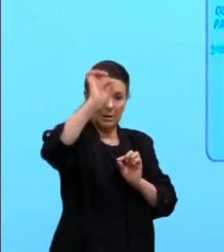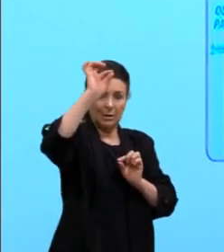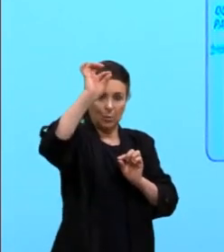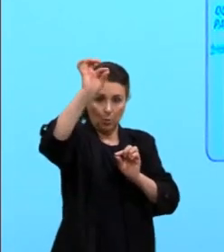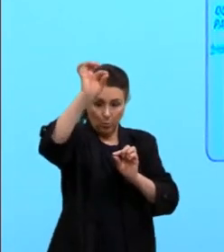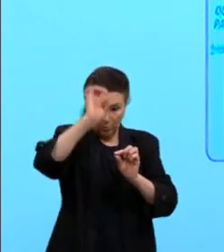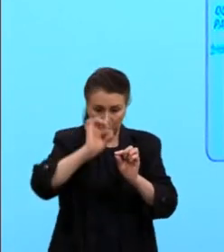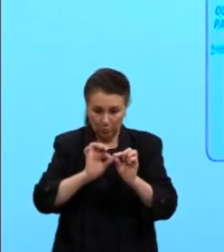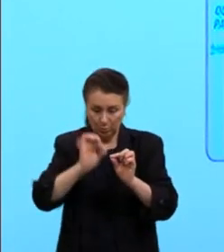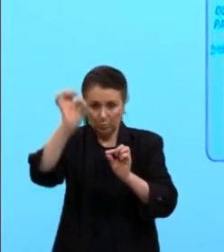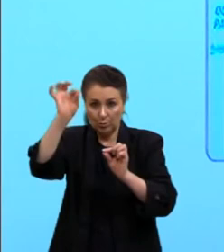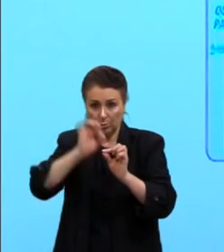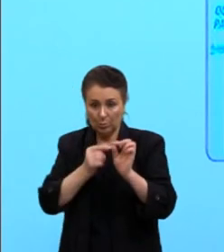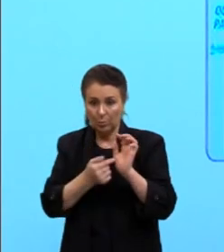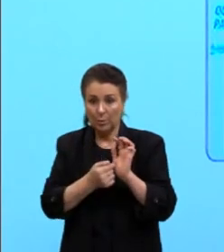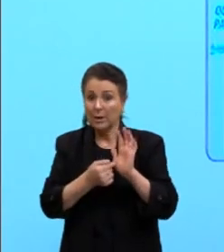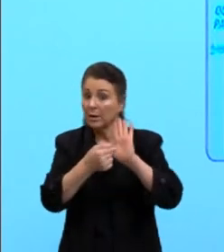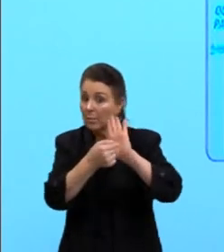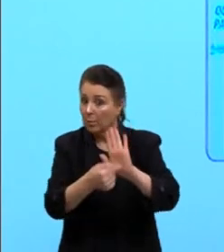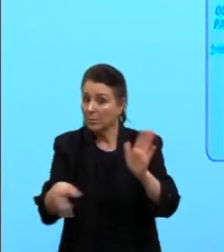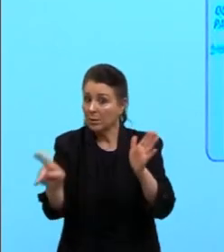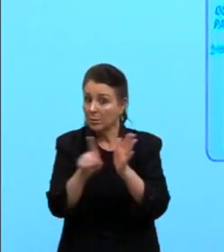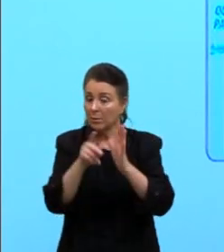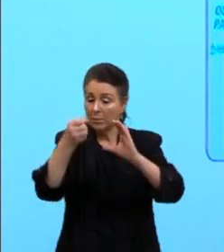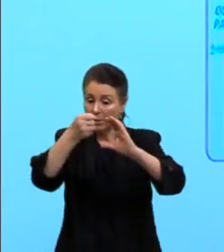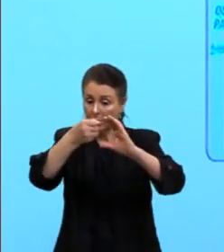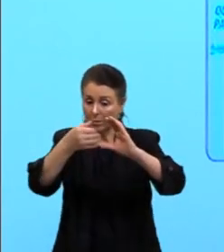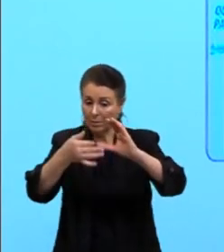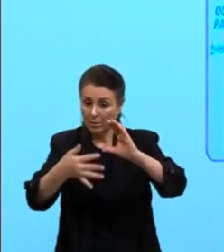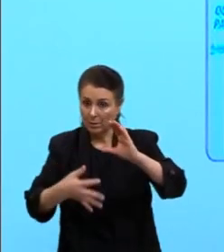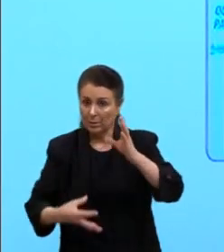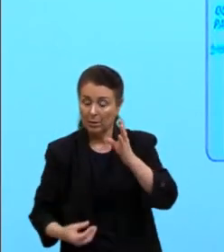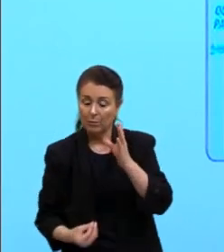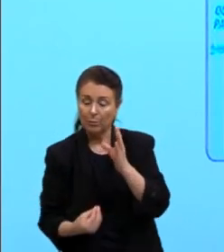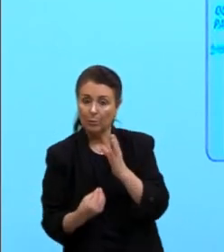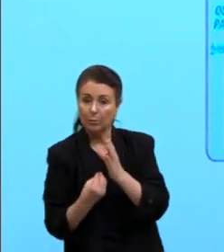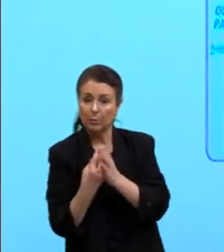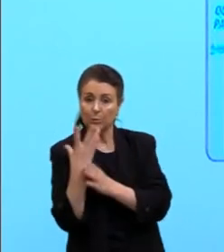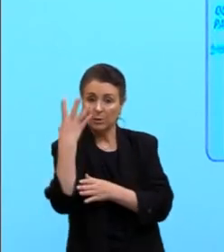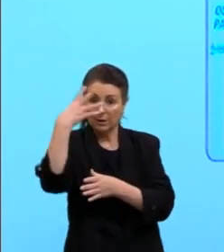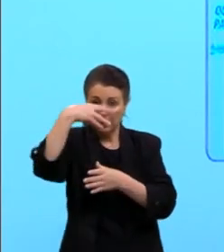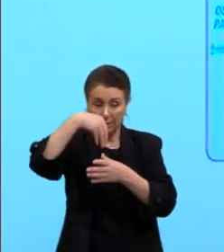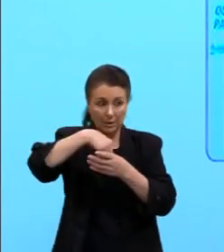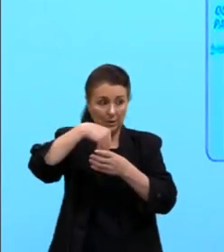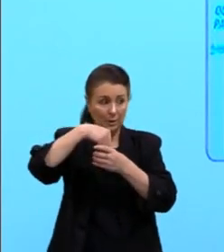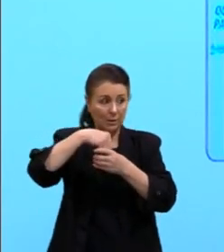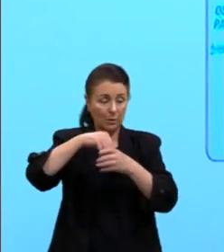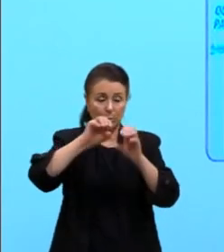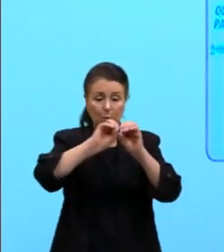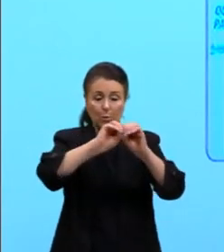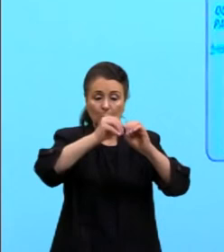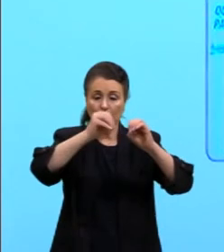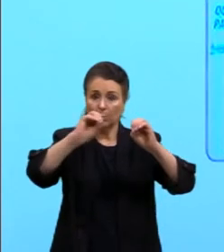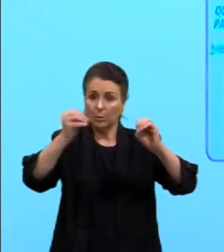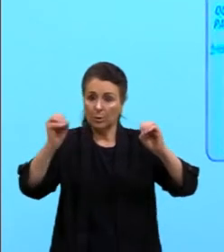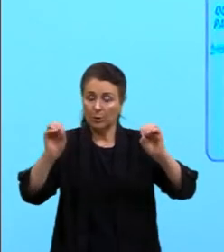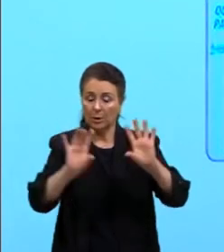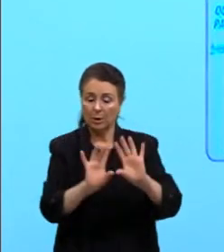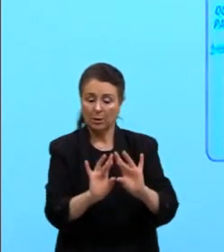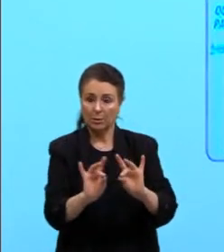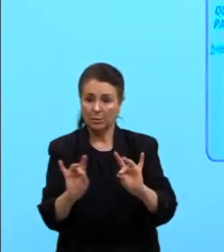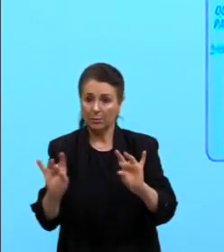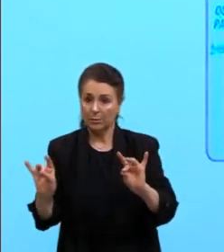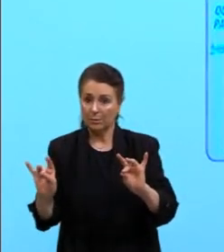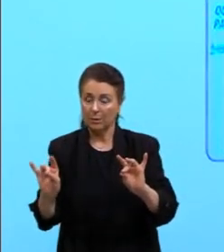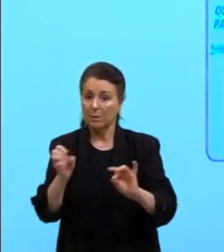né, as características. Se ela foi produzida, vamos dizer assim, dentro do oceano, ela vai ser úmida, tá, agorizada?